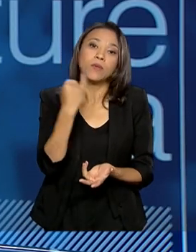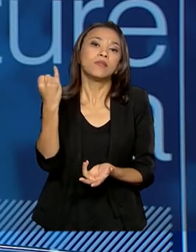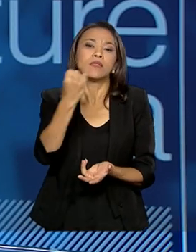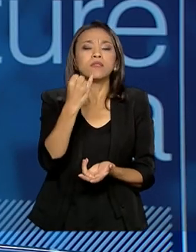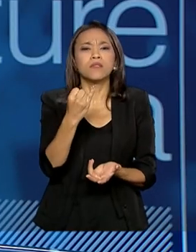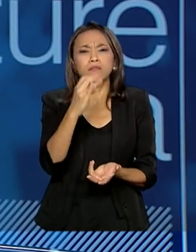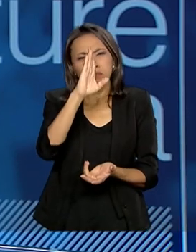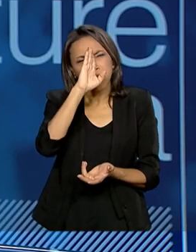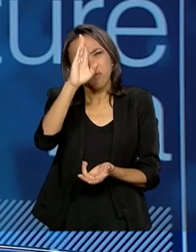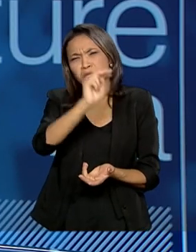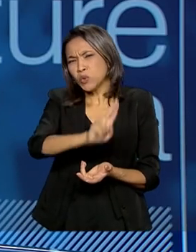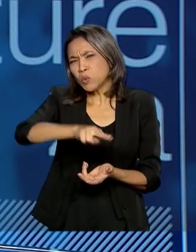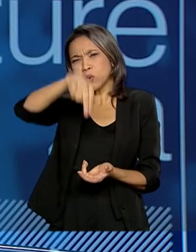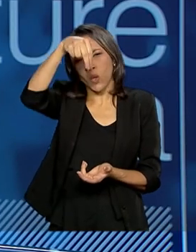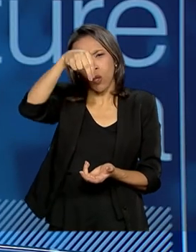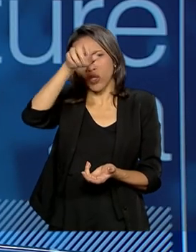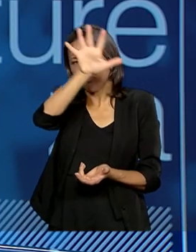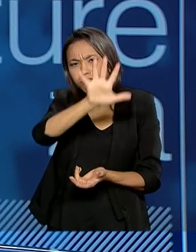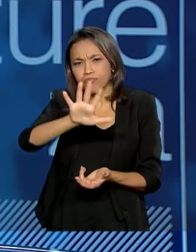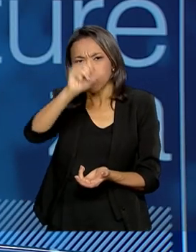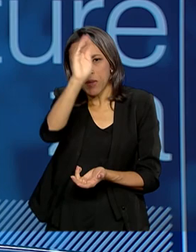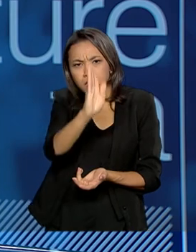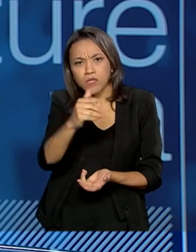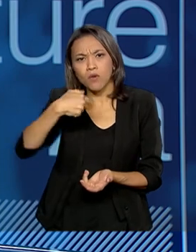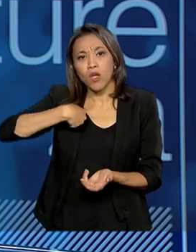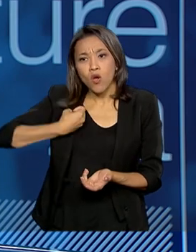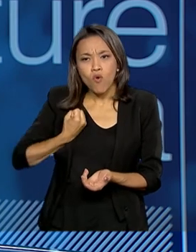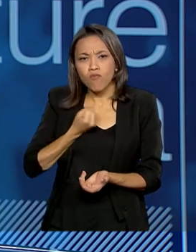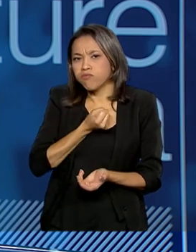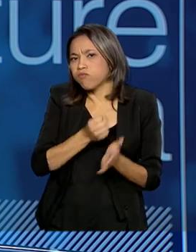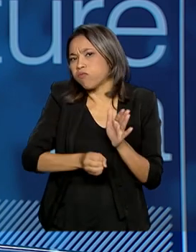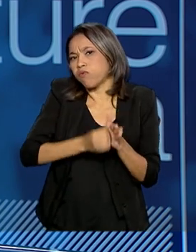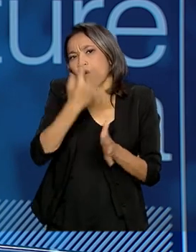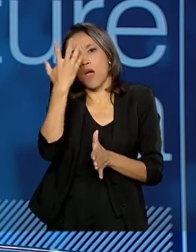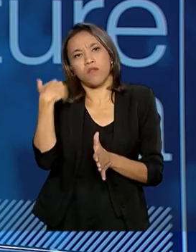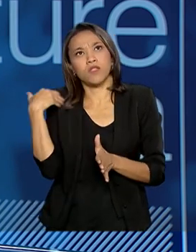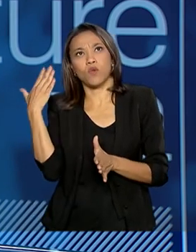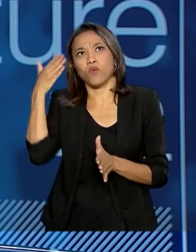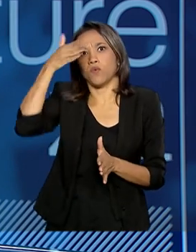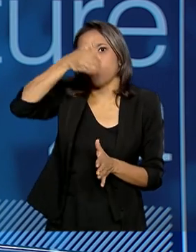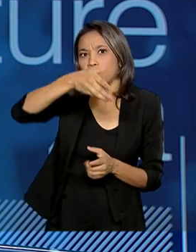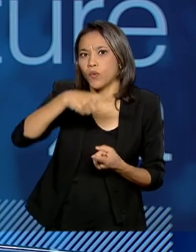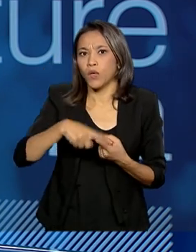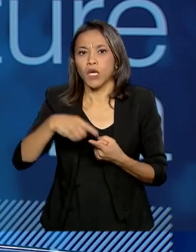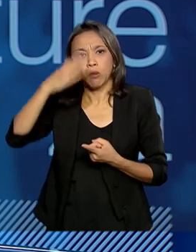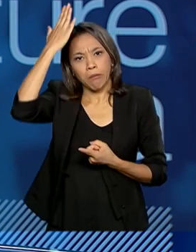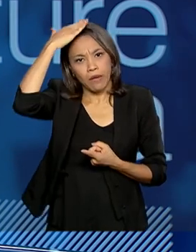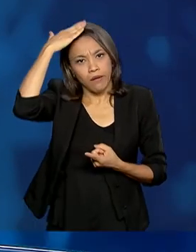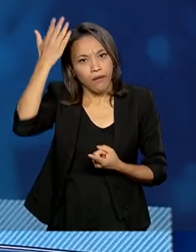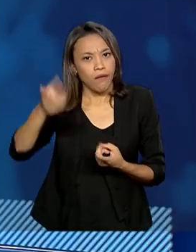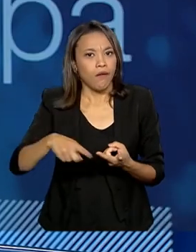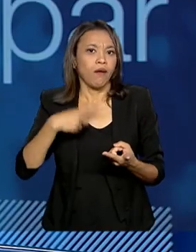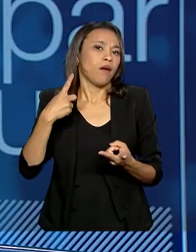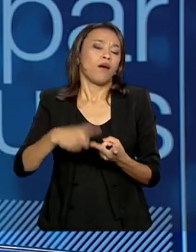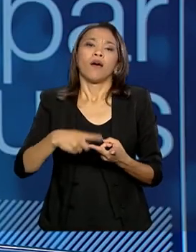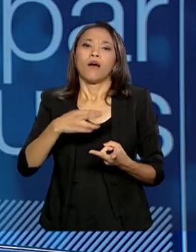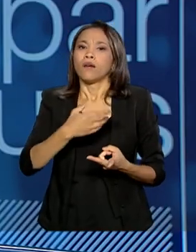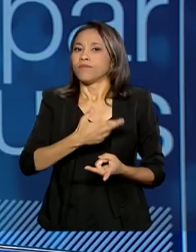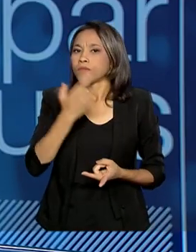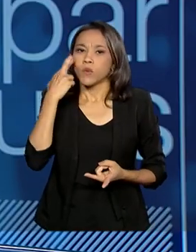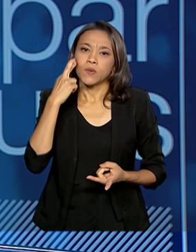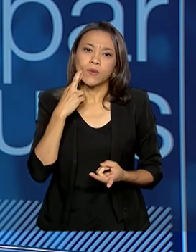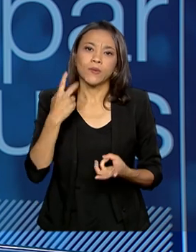no norte do país, que eu já fui várias vezes para lá, em Itaituba, no Pará, Rondônia, no